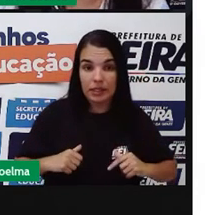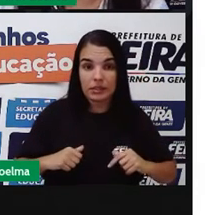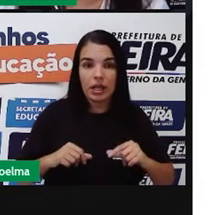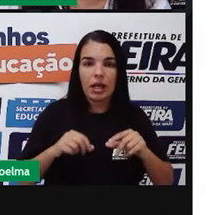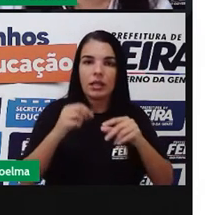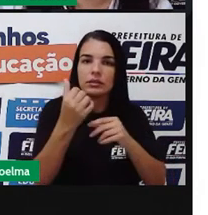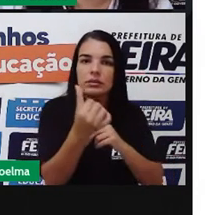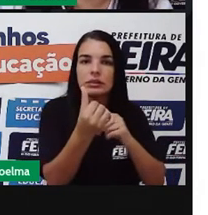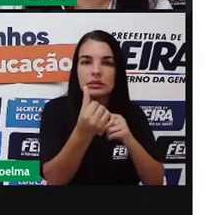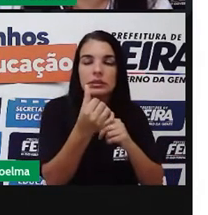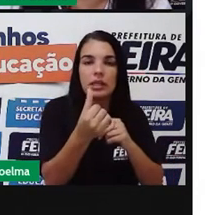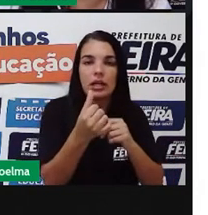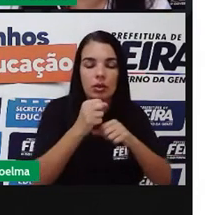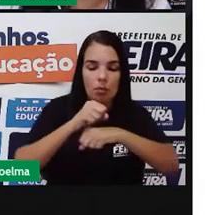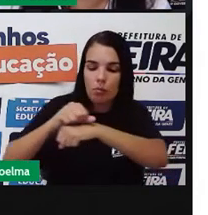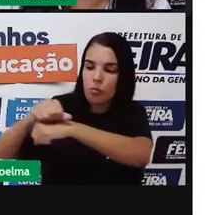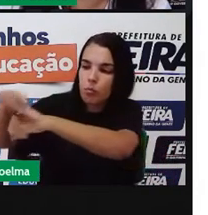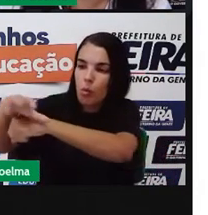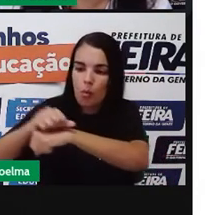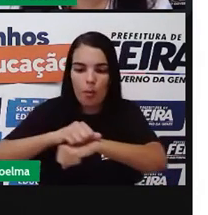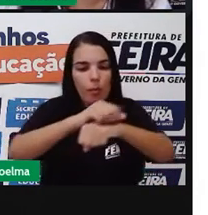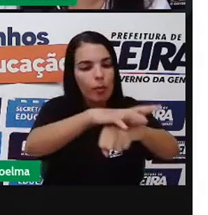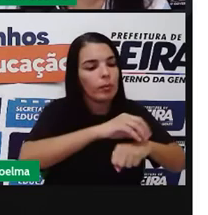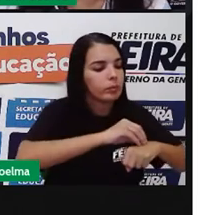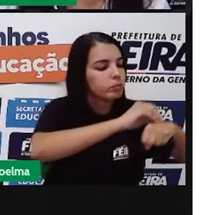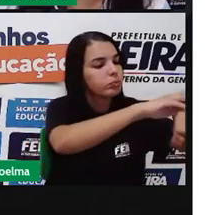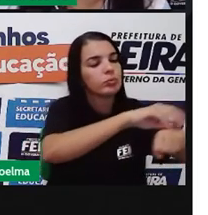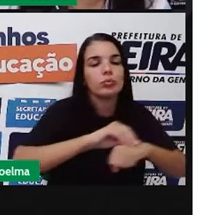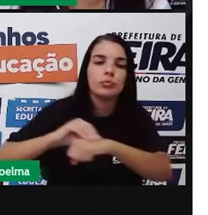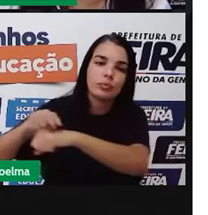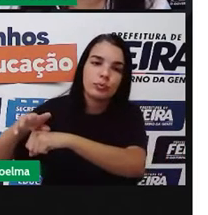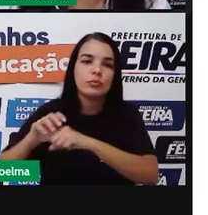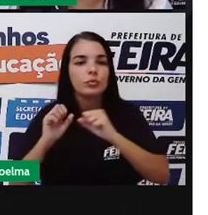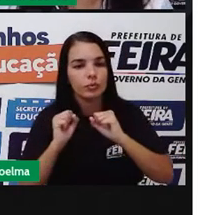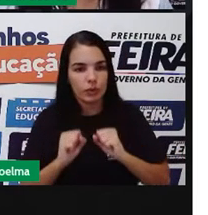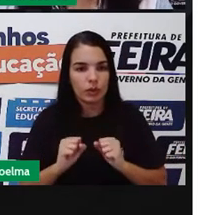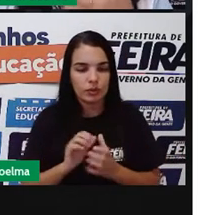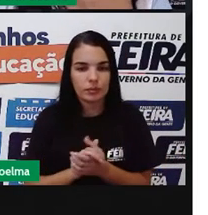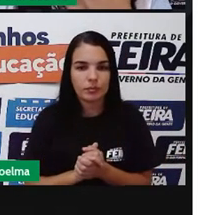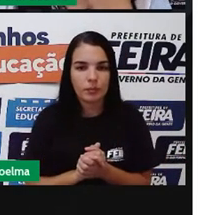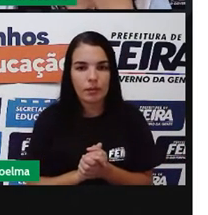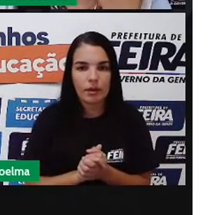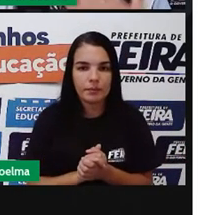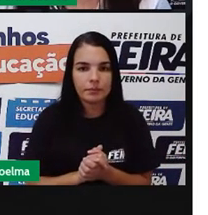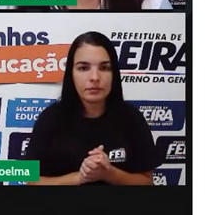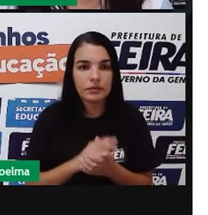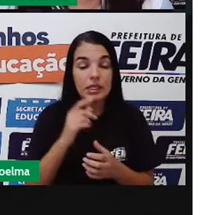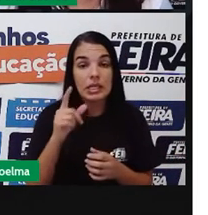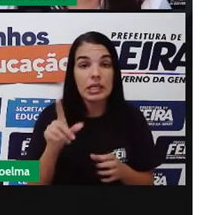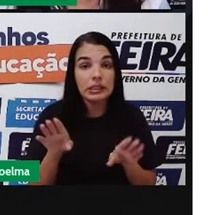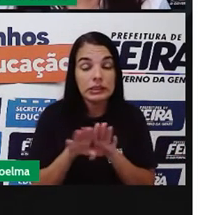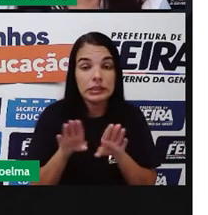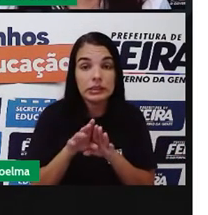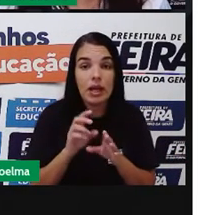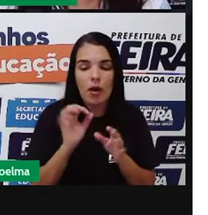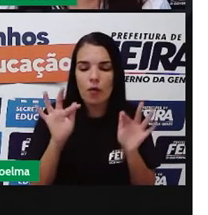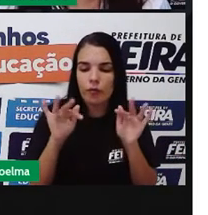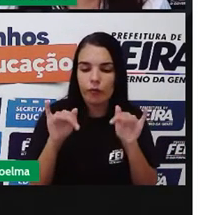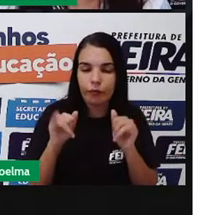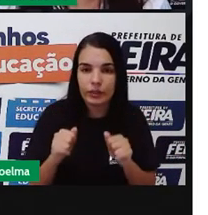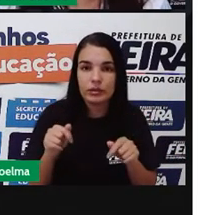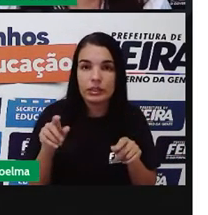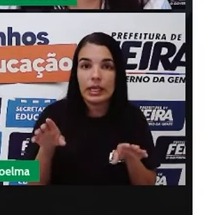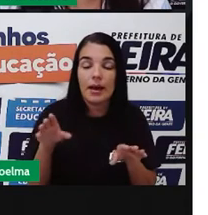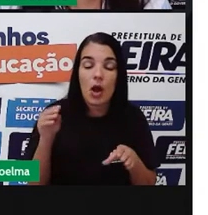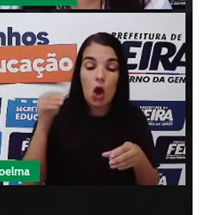ela vai ser distribuída, né? Aqui no processo final, geralmente se coloca o cloro e o flu